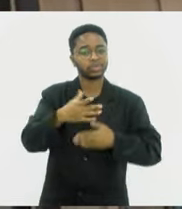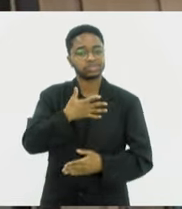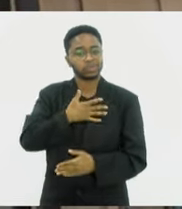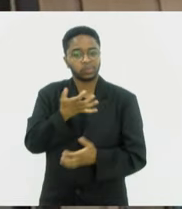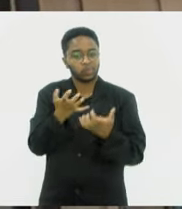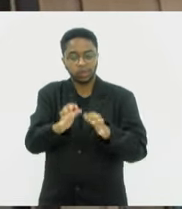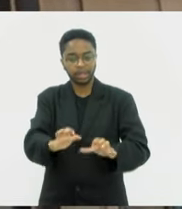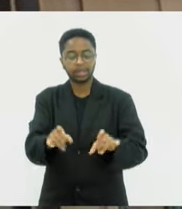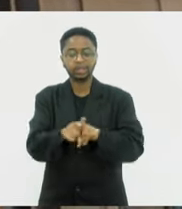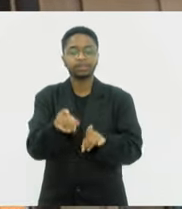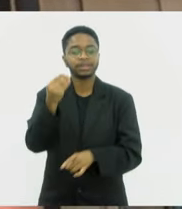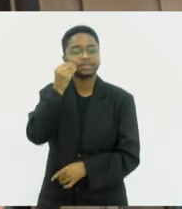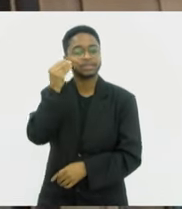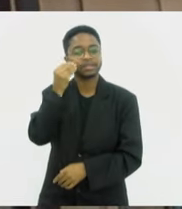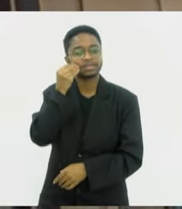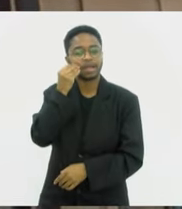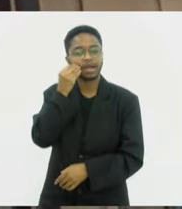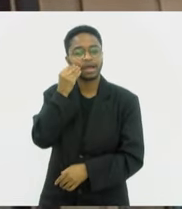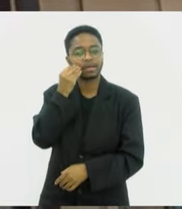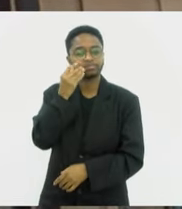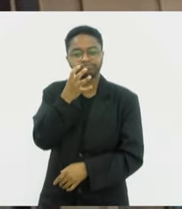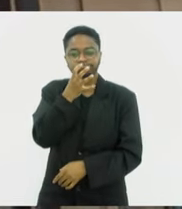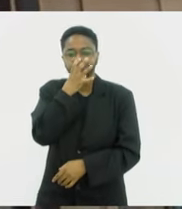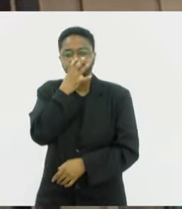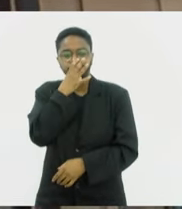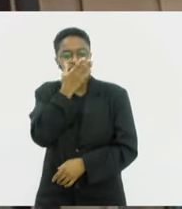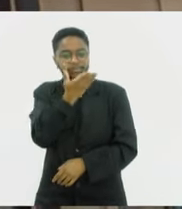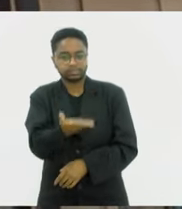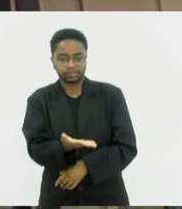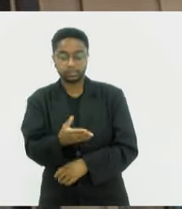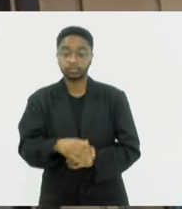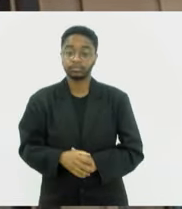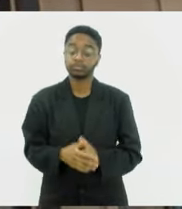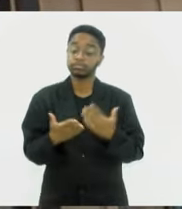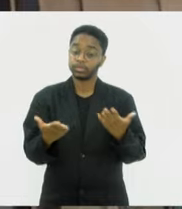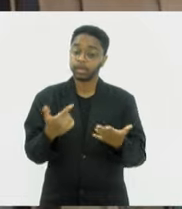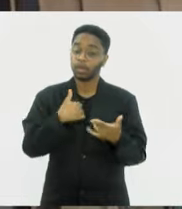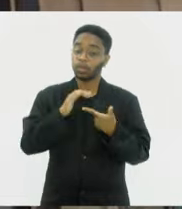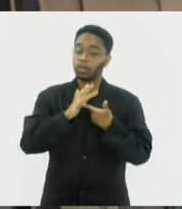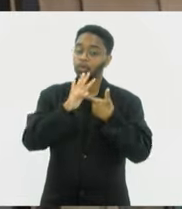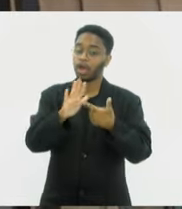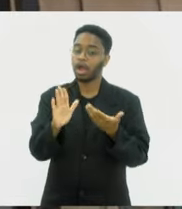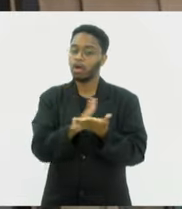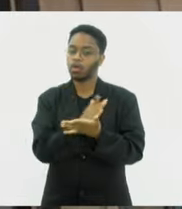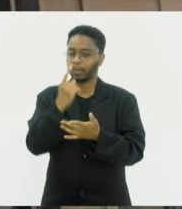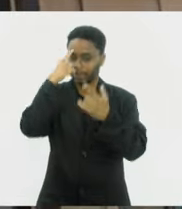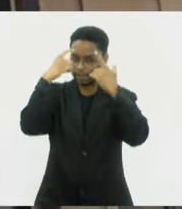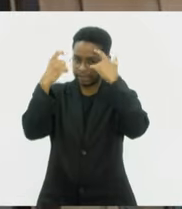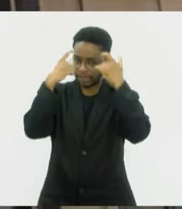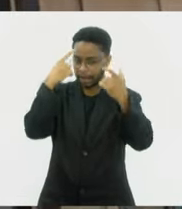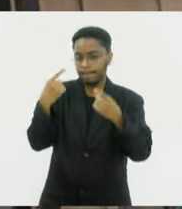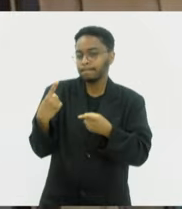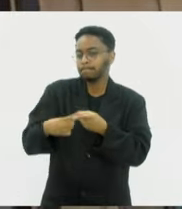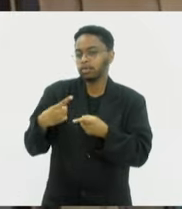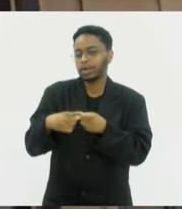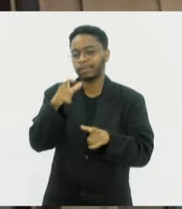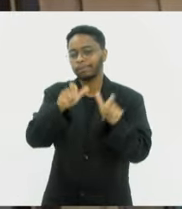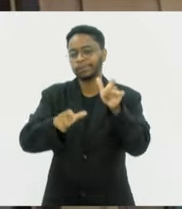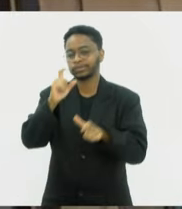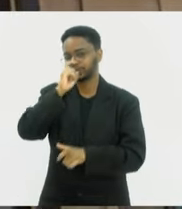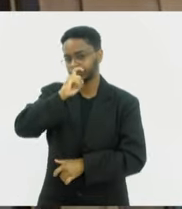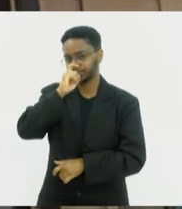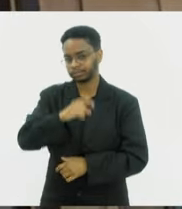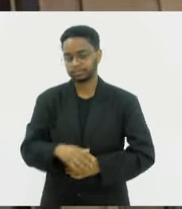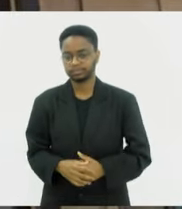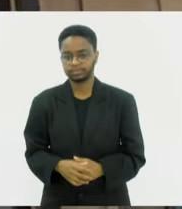até a tentativa de impressionar alguém. E eu vou dar algumas ideias do motivo do que as pessoas podem